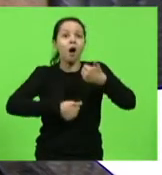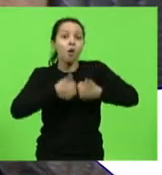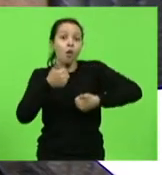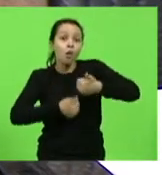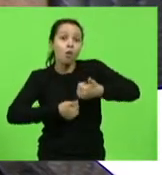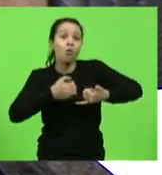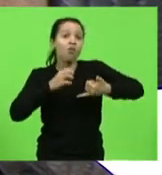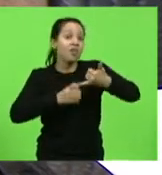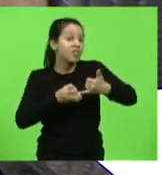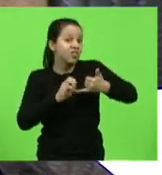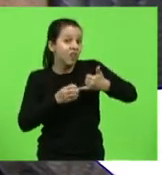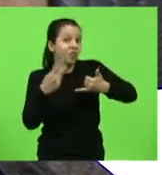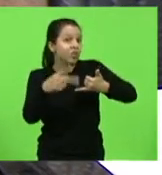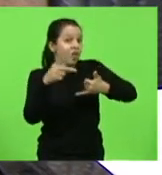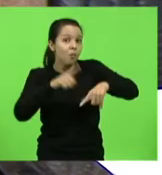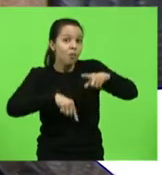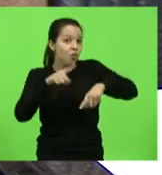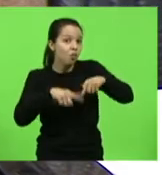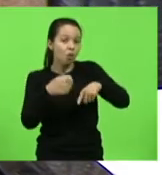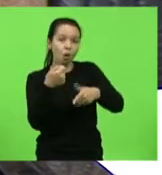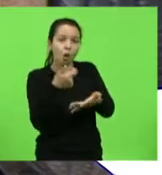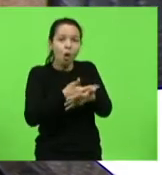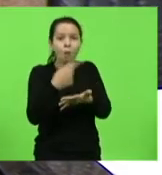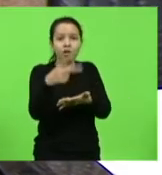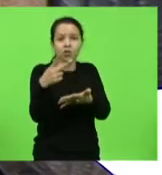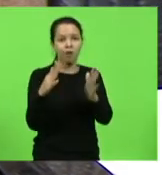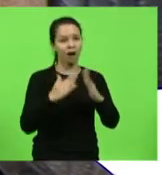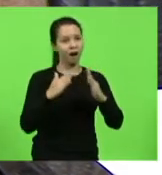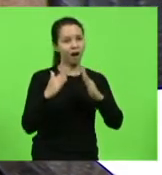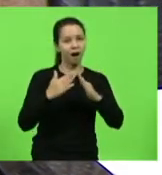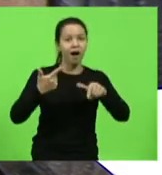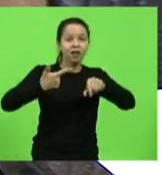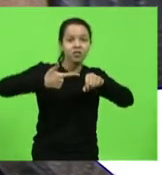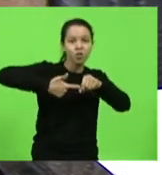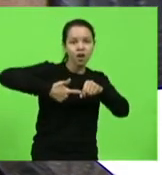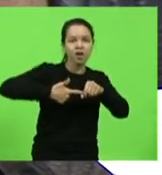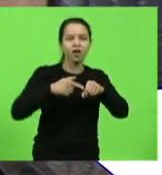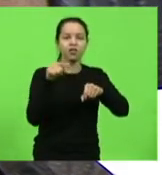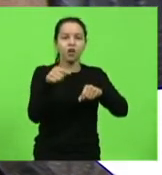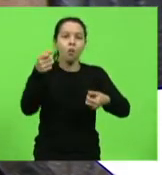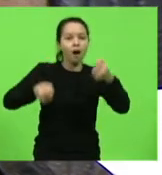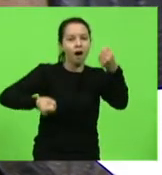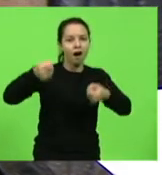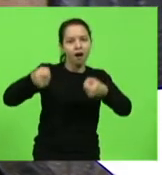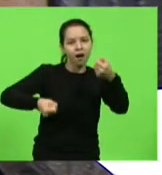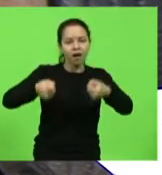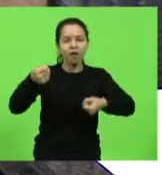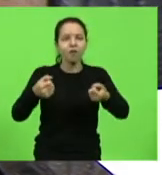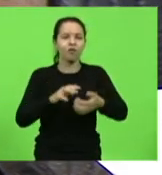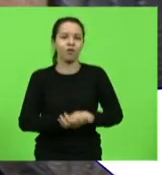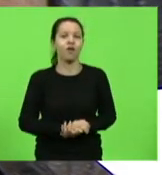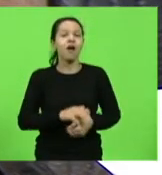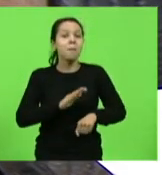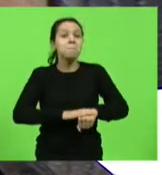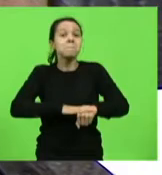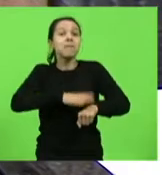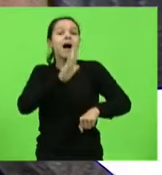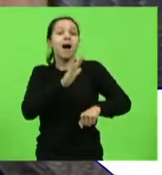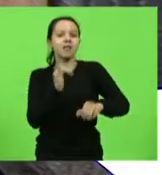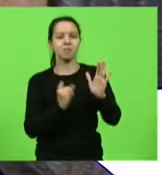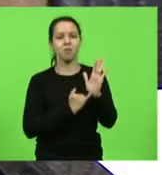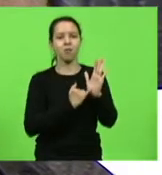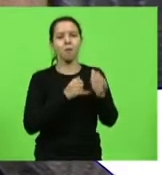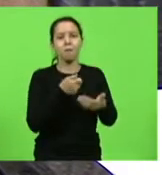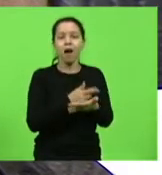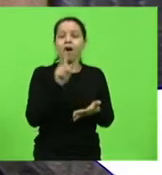os seus produtos que você compra para a sua casa, a gasolina que você bota no seu carro. Quem paga mais impostos no Brasil é pobre.